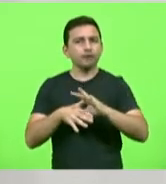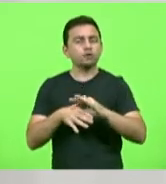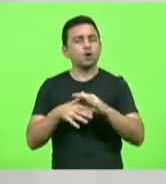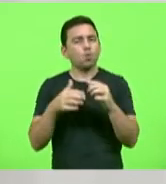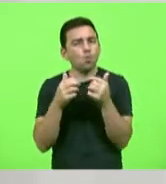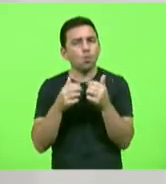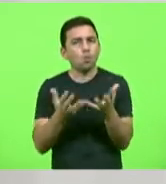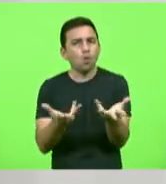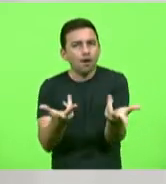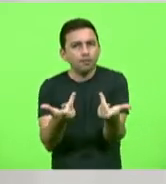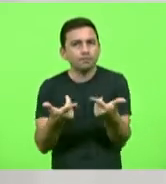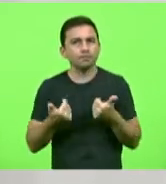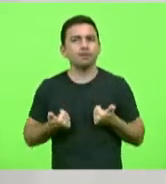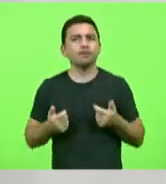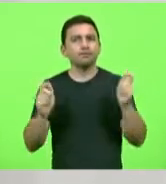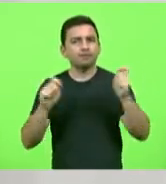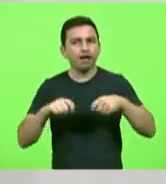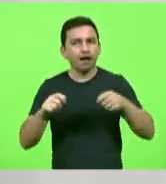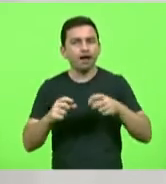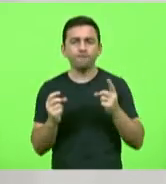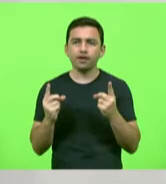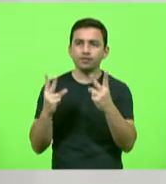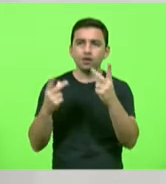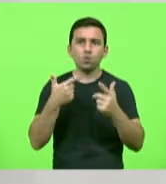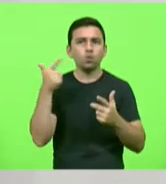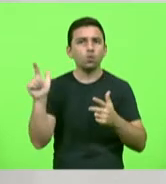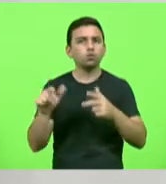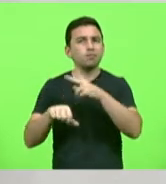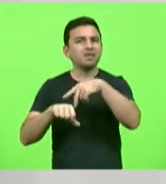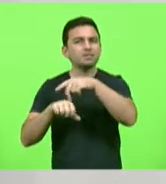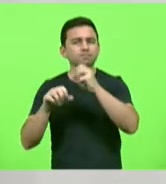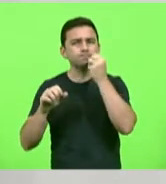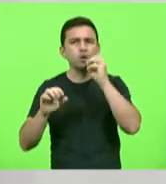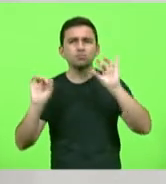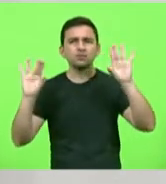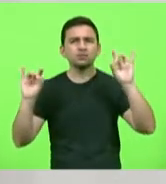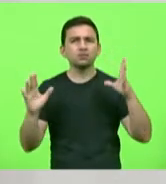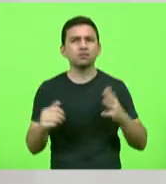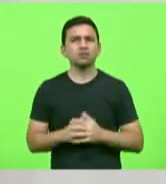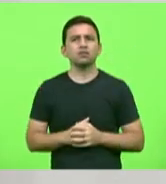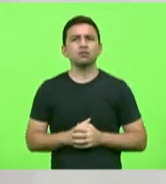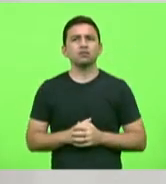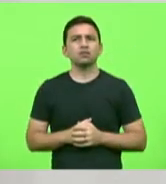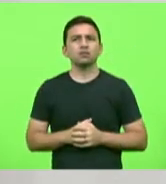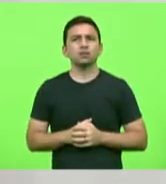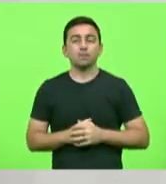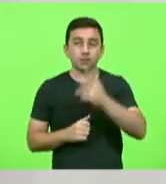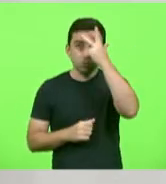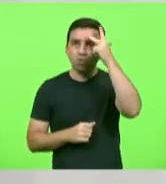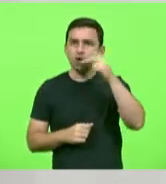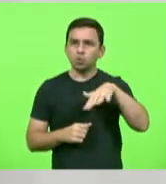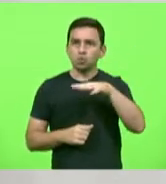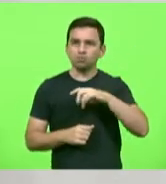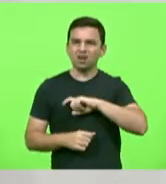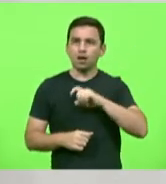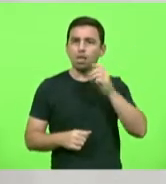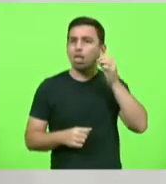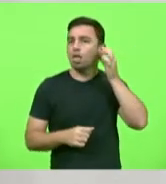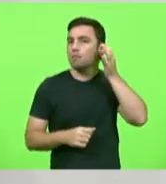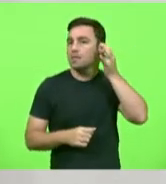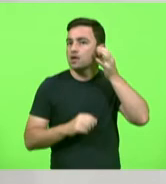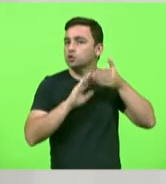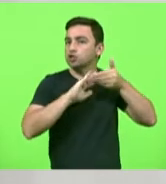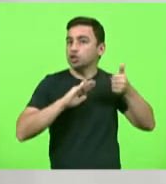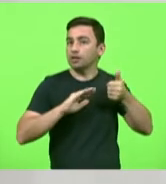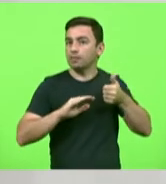carne onde é exportado esse produto e de alta excelência então essas pessoas retiram o brinco para poder não fazer o